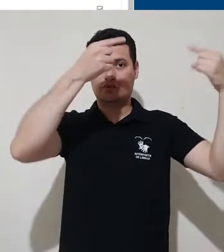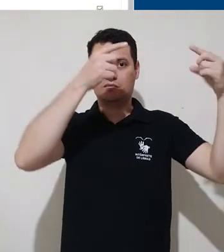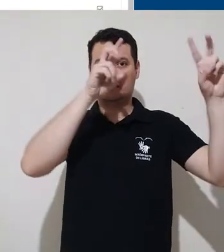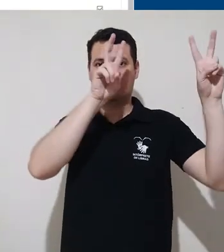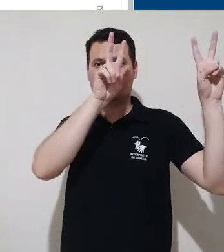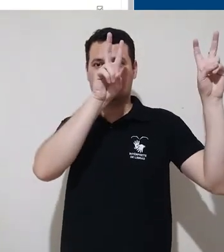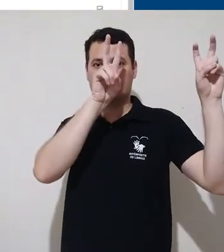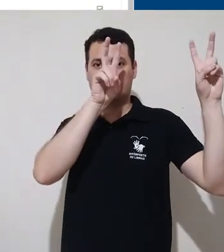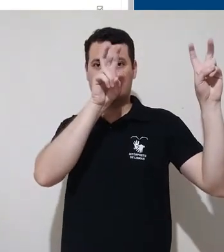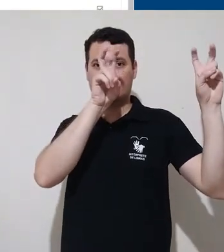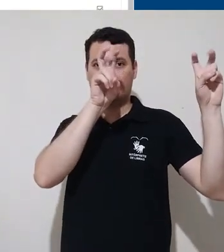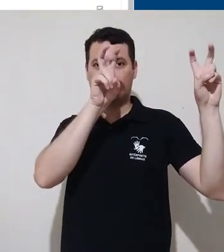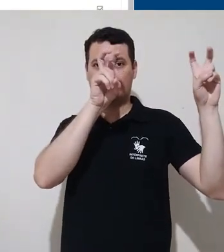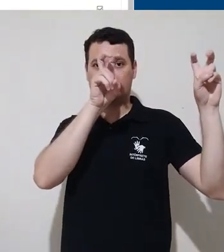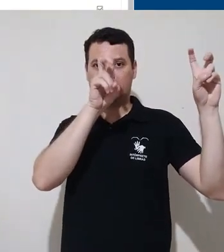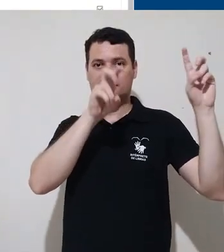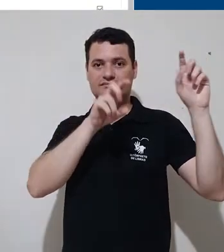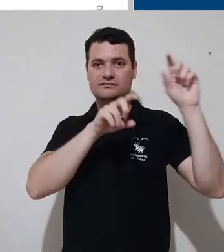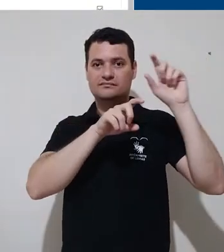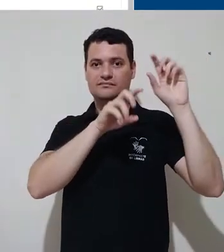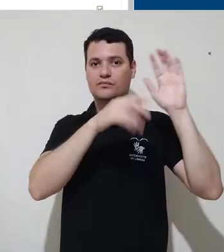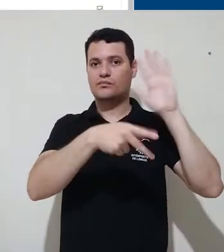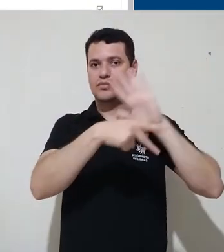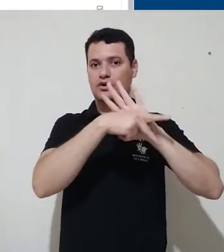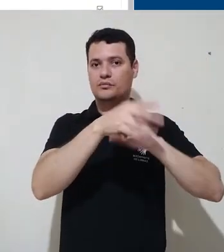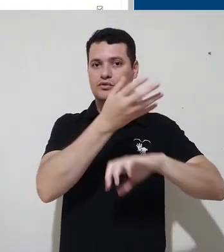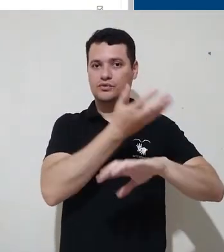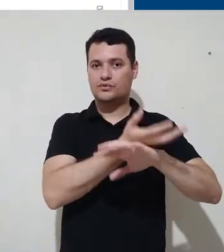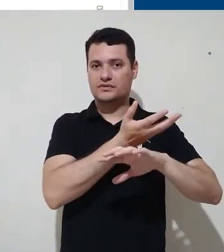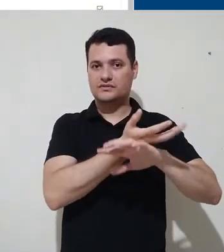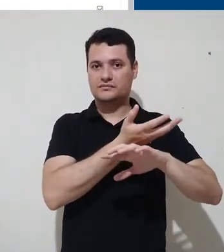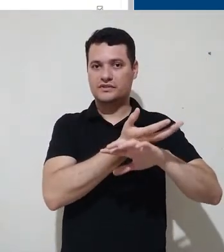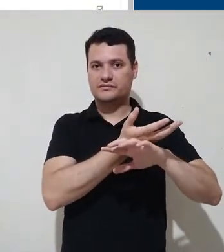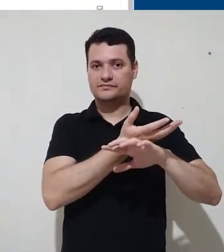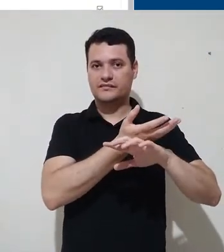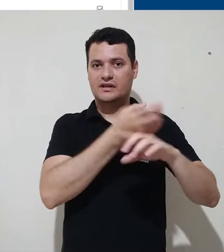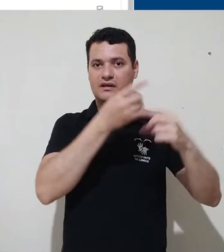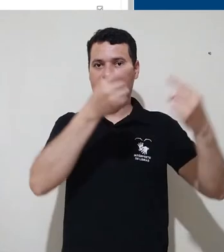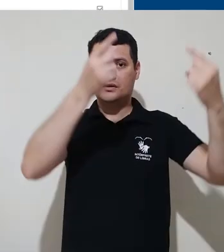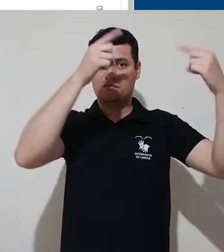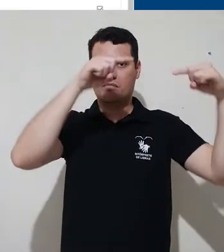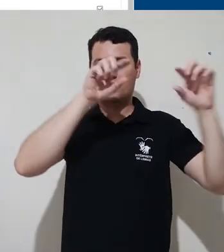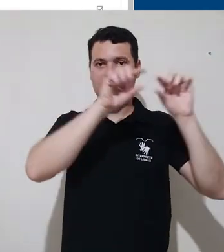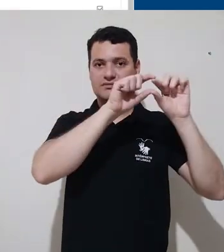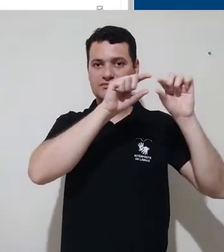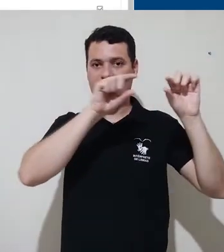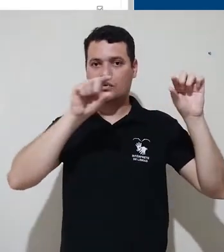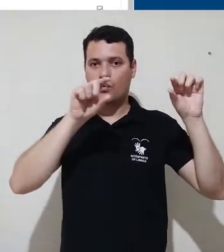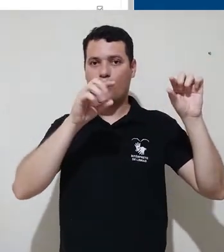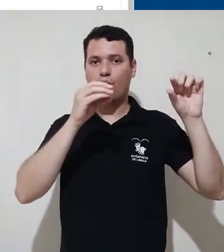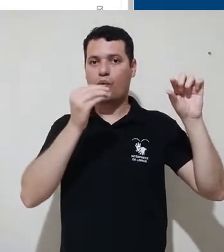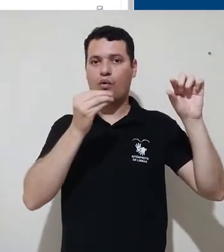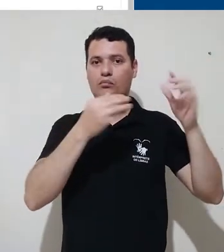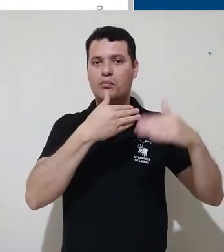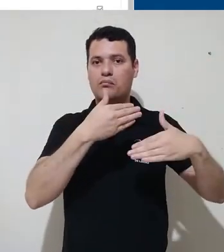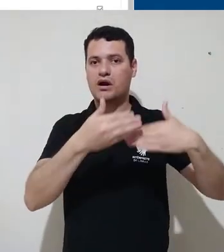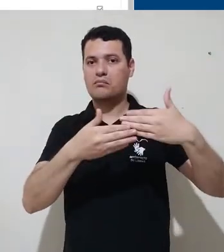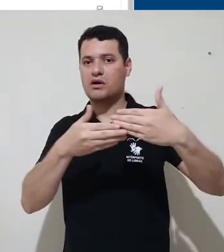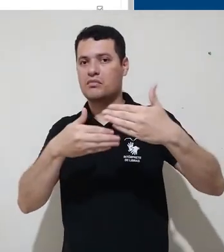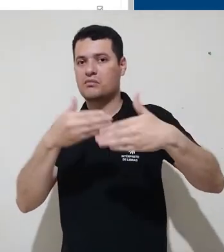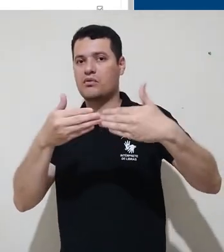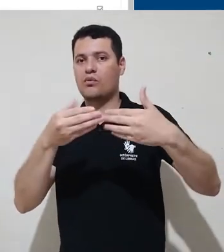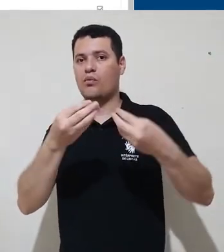topo, vocês veem um painel com o título do curso, disciplina, bem como um caminho que foi seguido